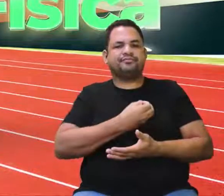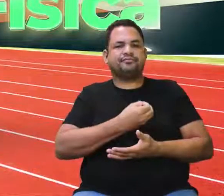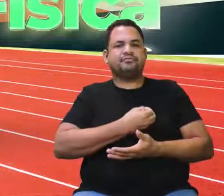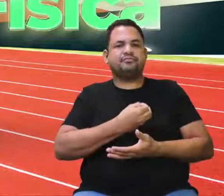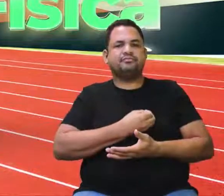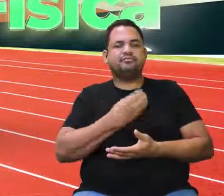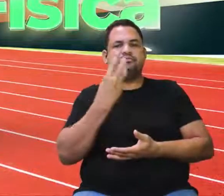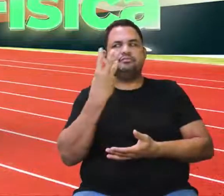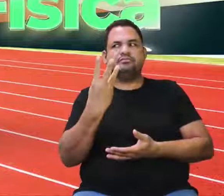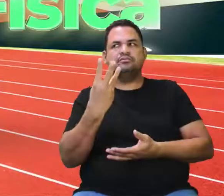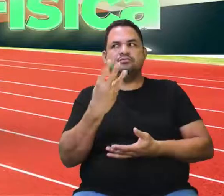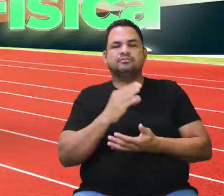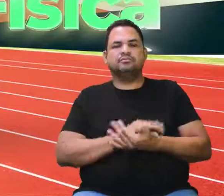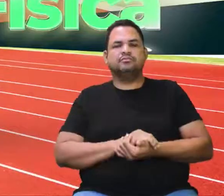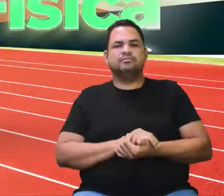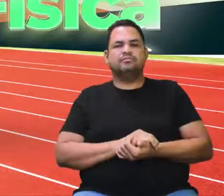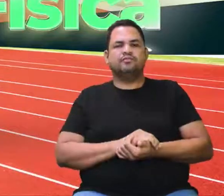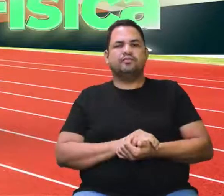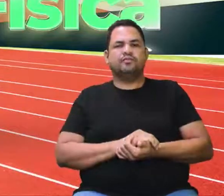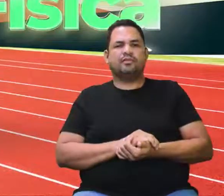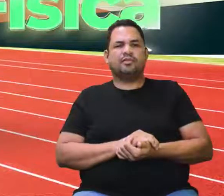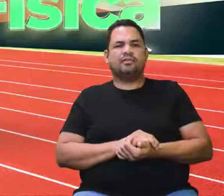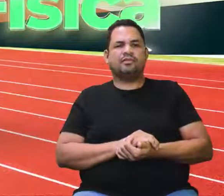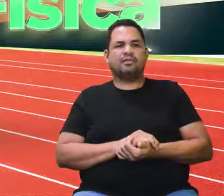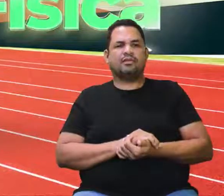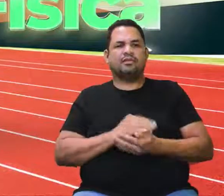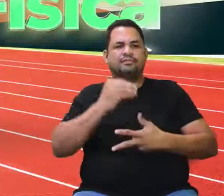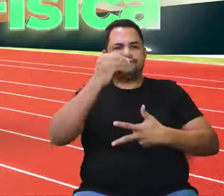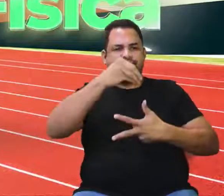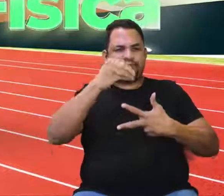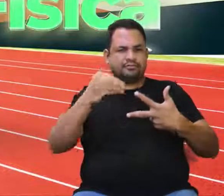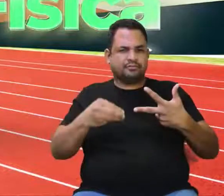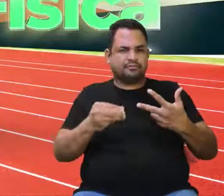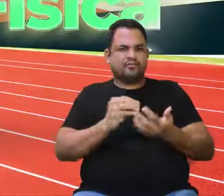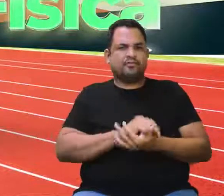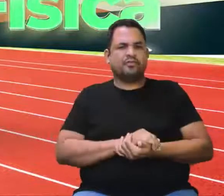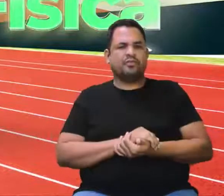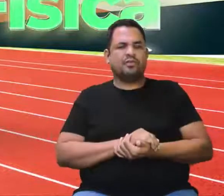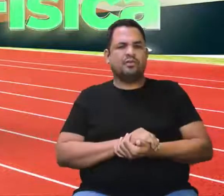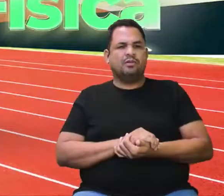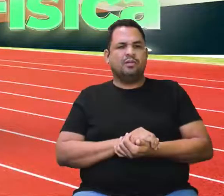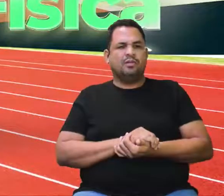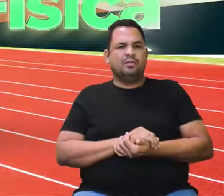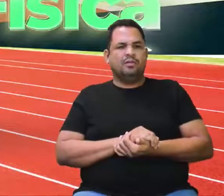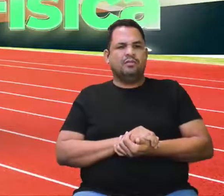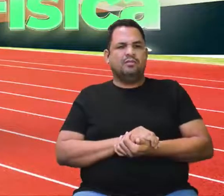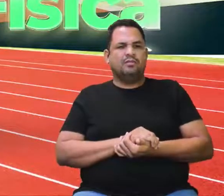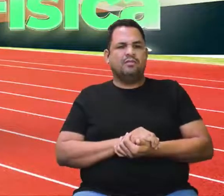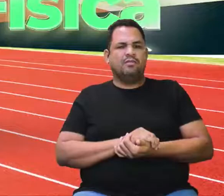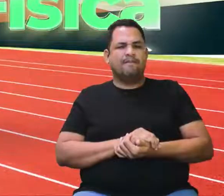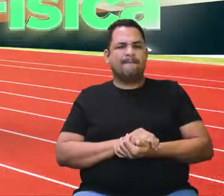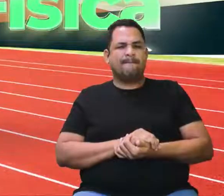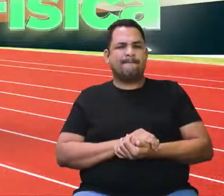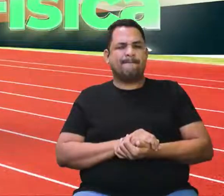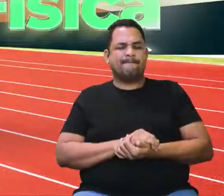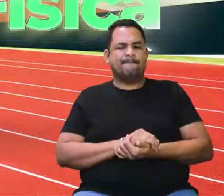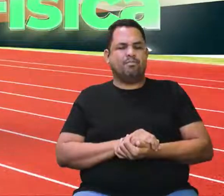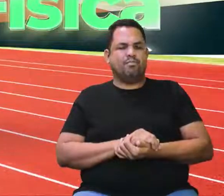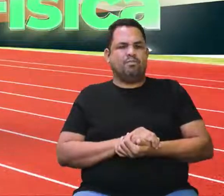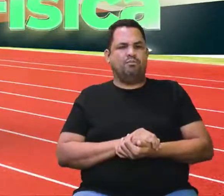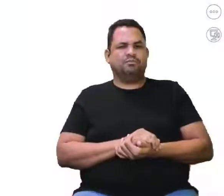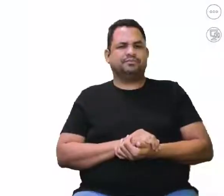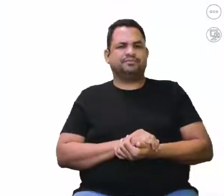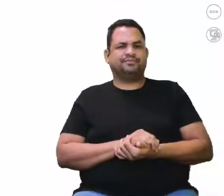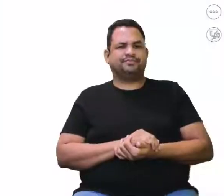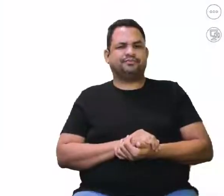3, que é uma questão ENEM. Agora vai ENEM, né, prof? Isso. Então, acompanha comigo